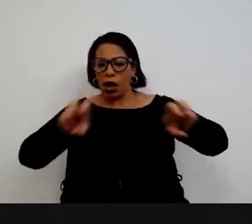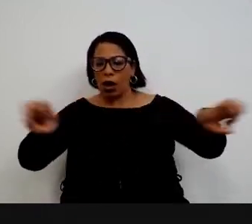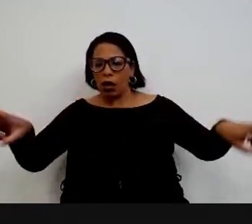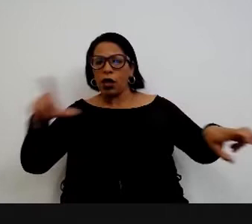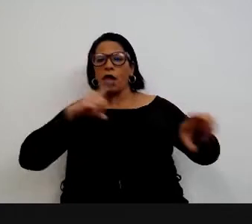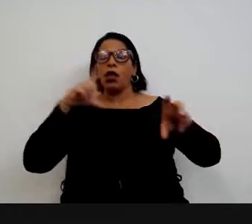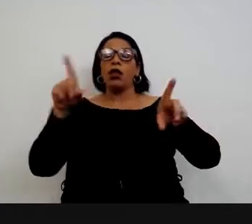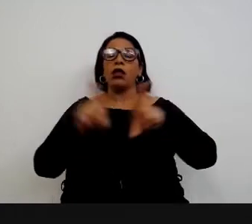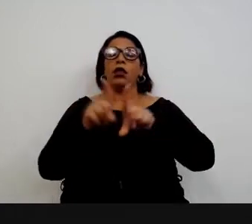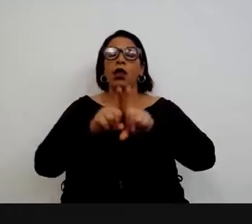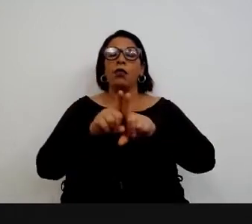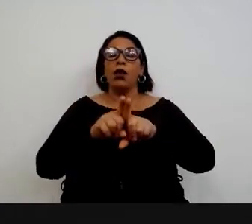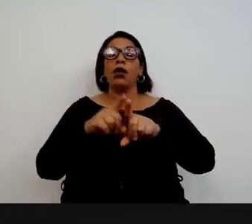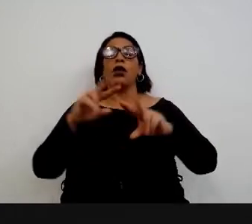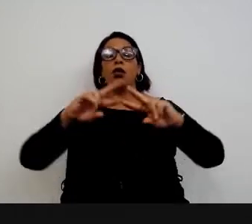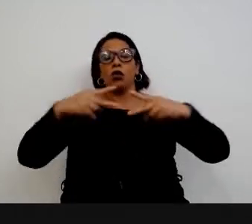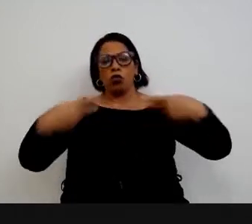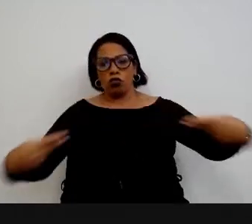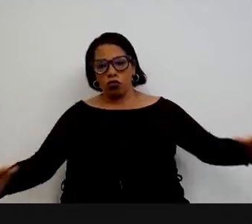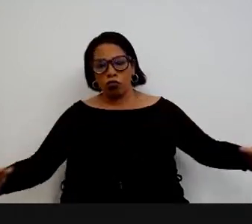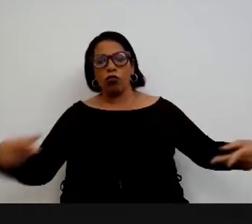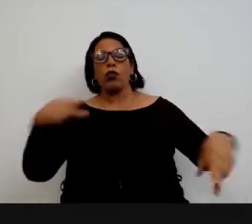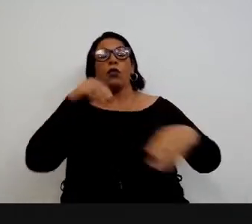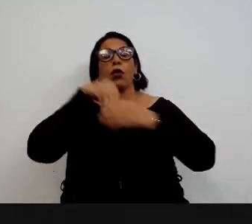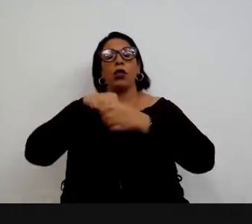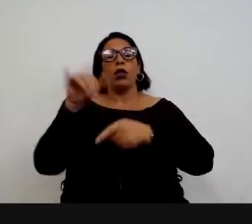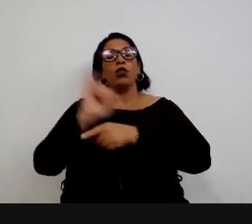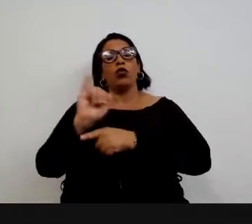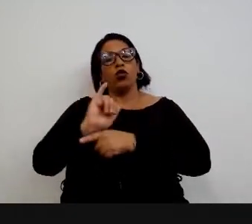auditório e na descrição do evento no YouTube.